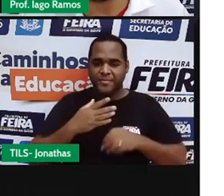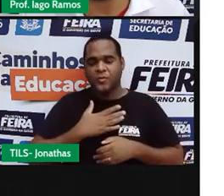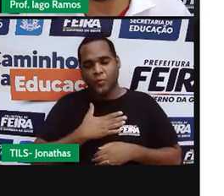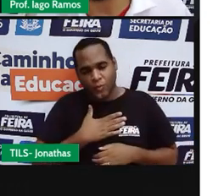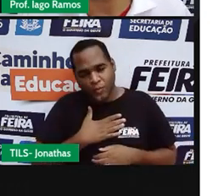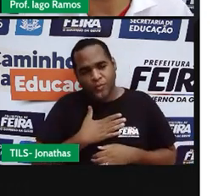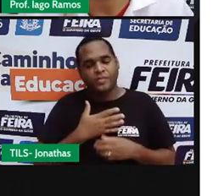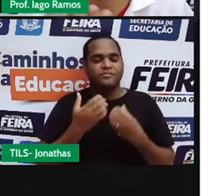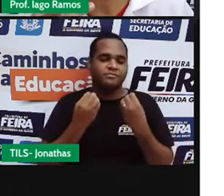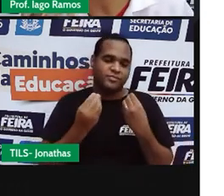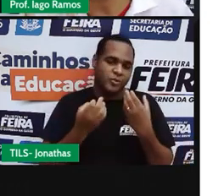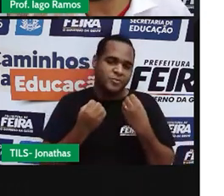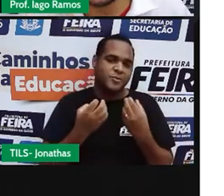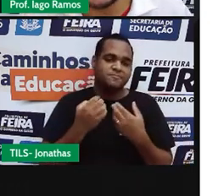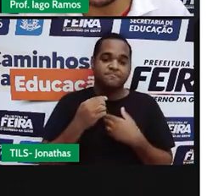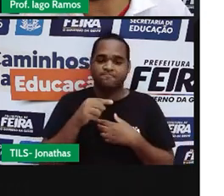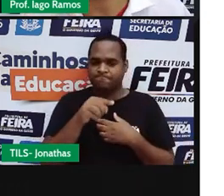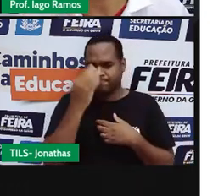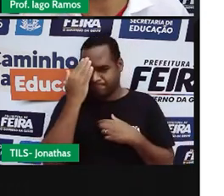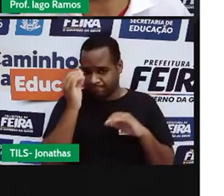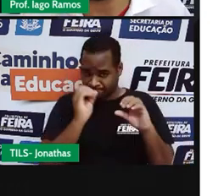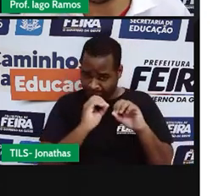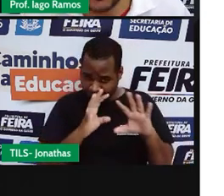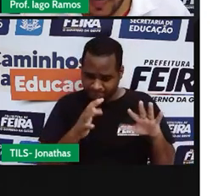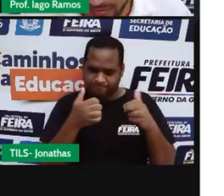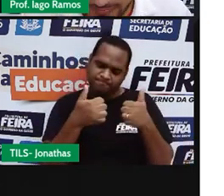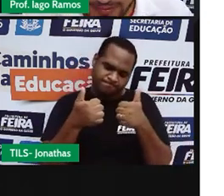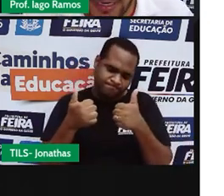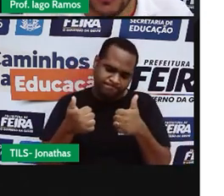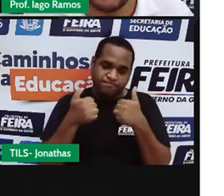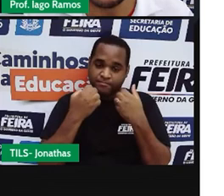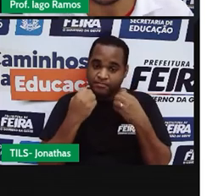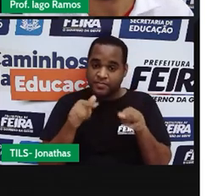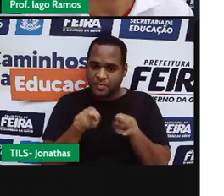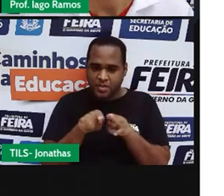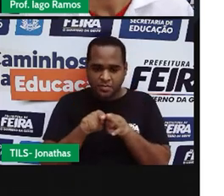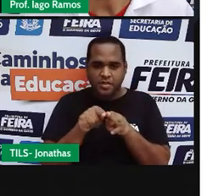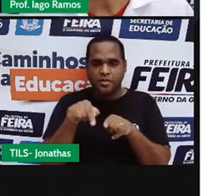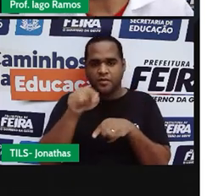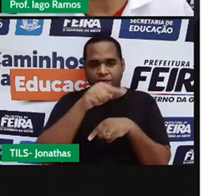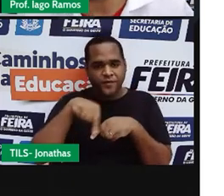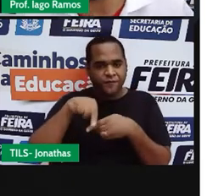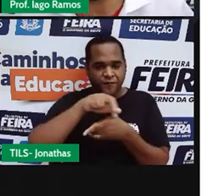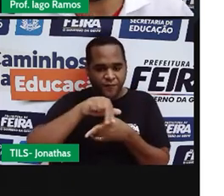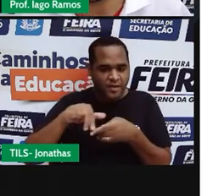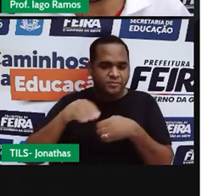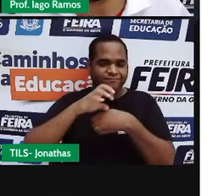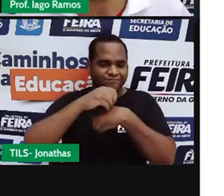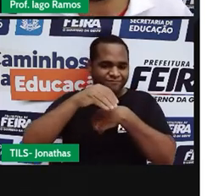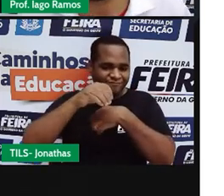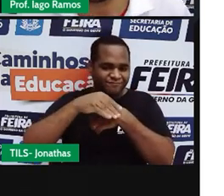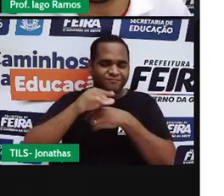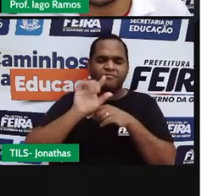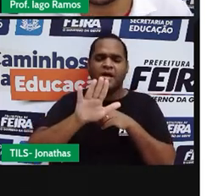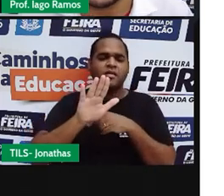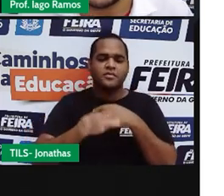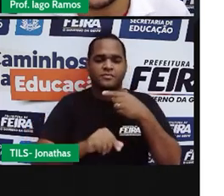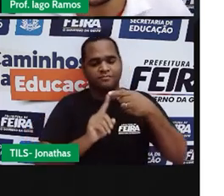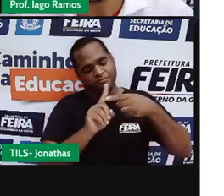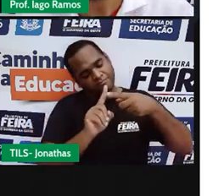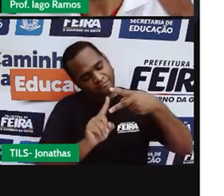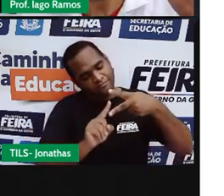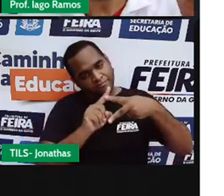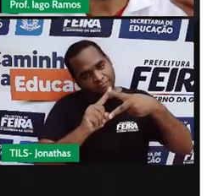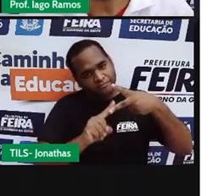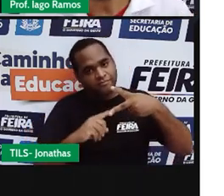tenha curtido espero que você tenha entendido as coisas que a gente trouxe para essa aula e o que é que foi que a gente trouxe de importante para essa